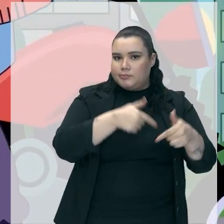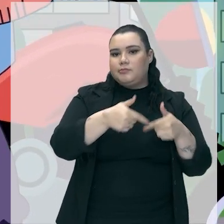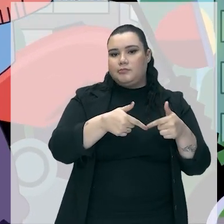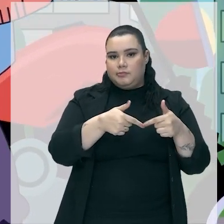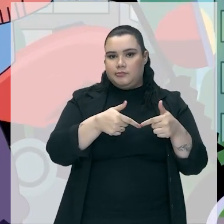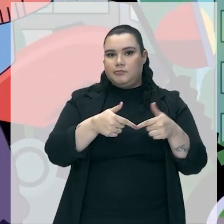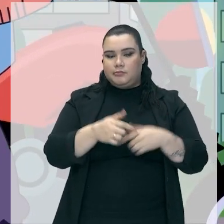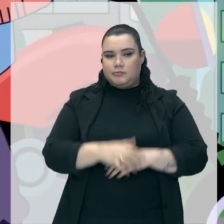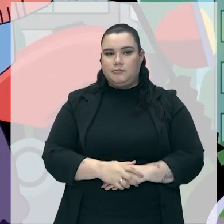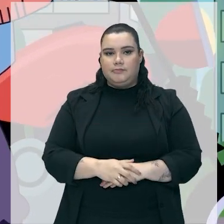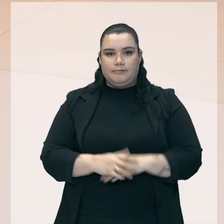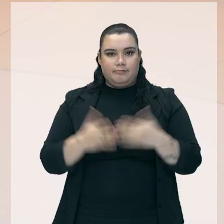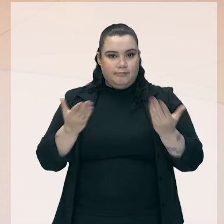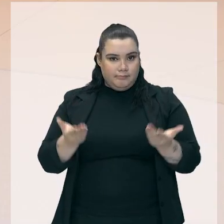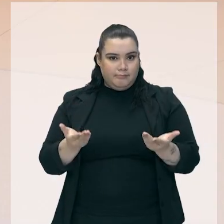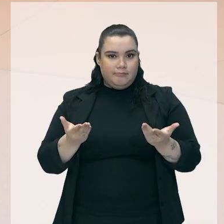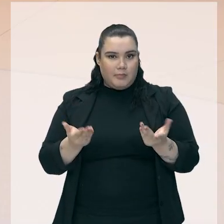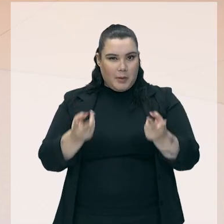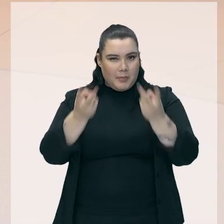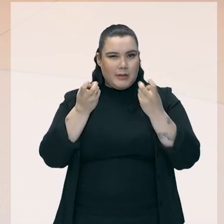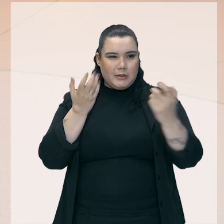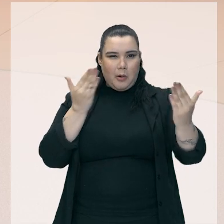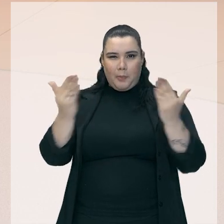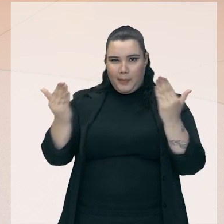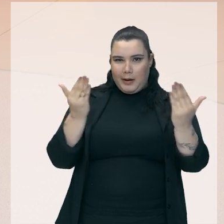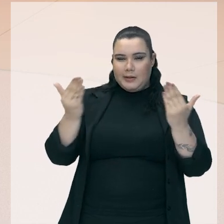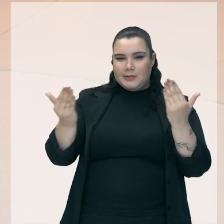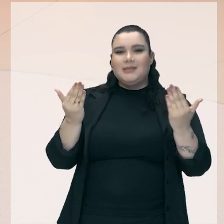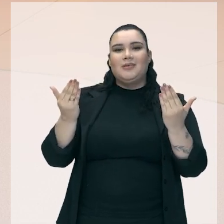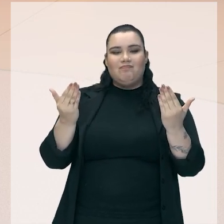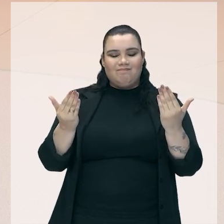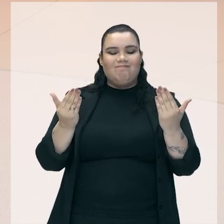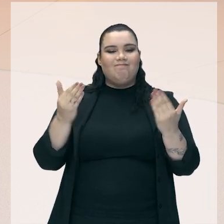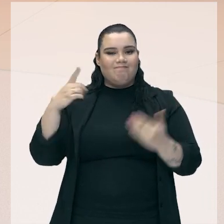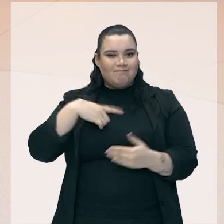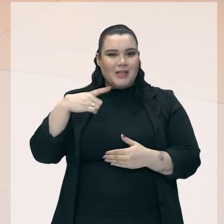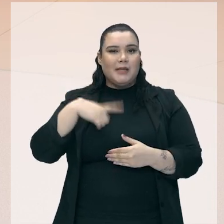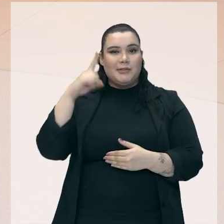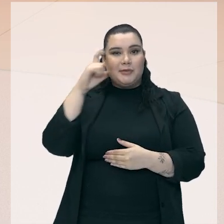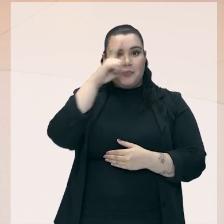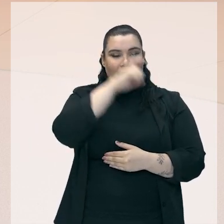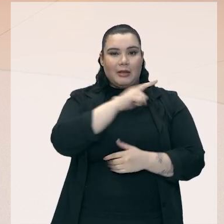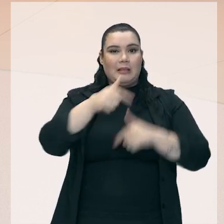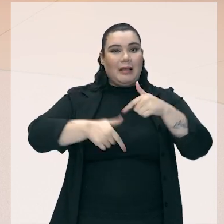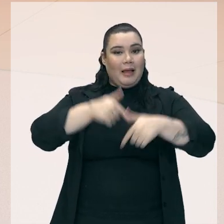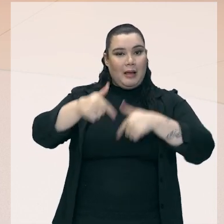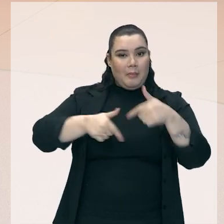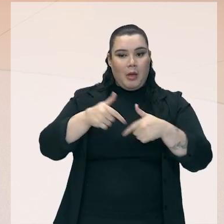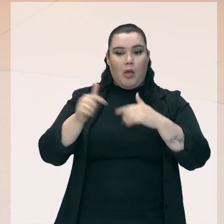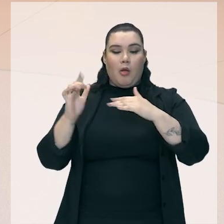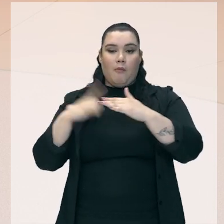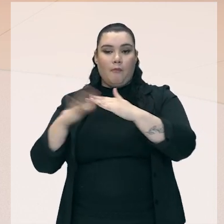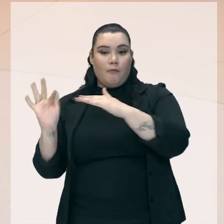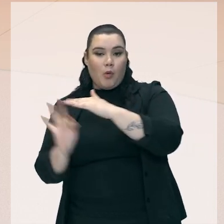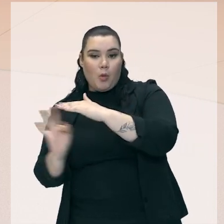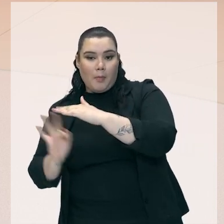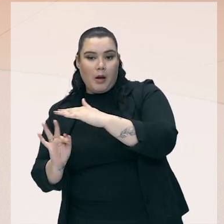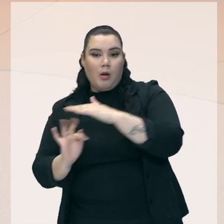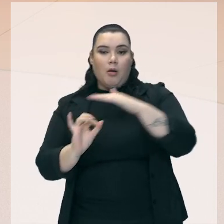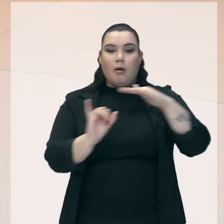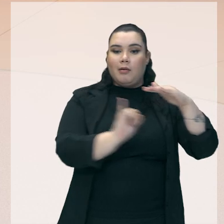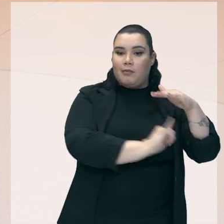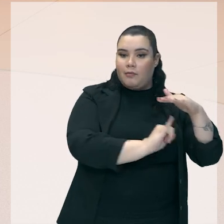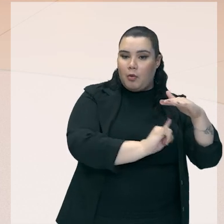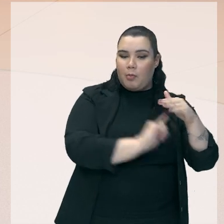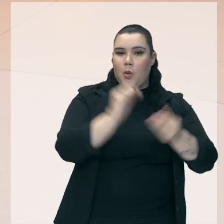sorte, né, que se vir, essa é uma grande discussão com relação às diferenças entre trabalho formal e informal, a questão